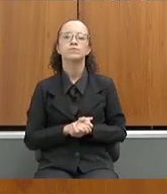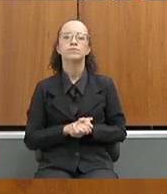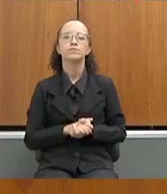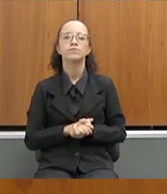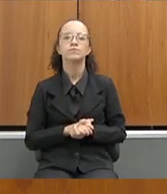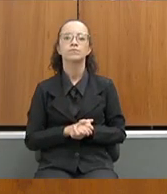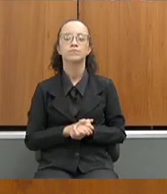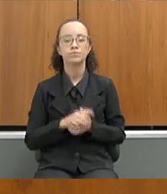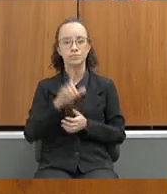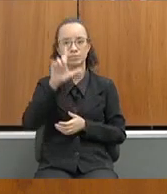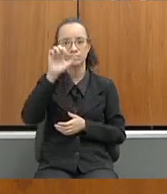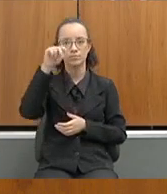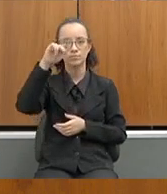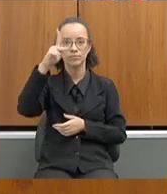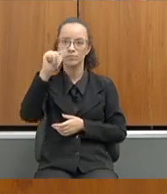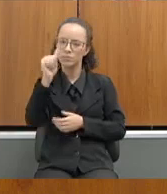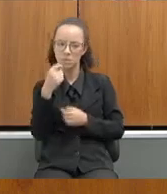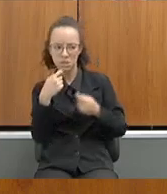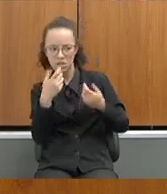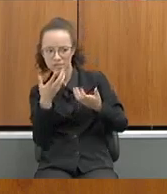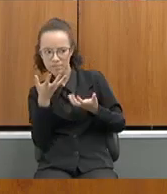Deputado Leninha, a réplica?